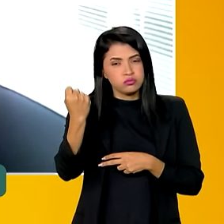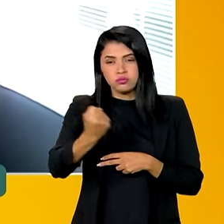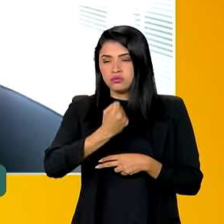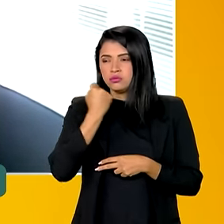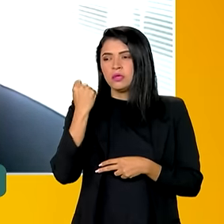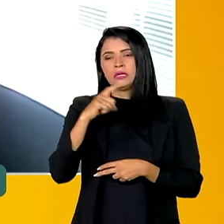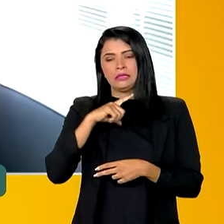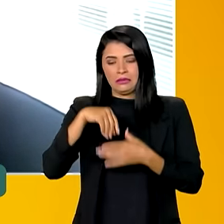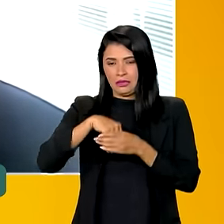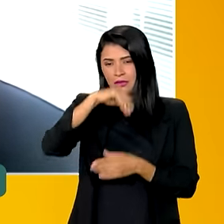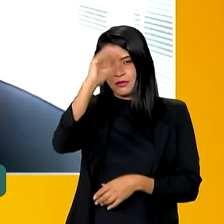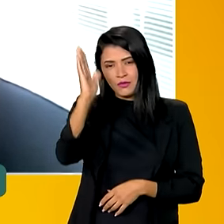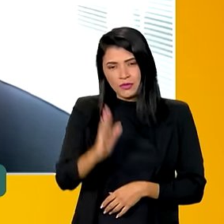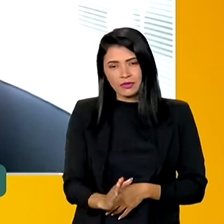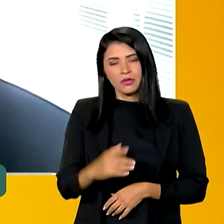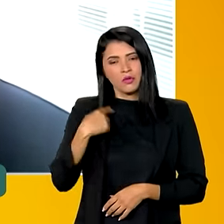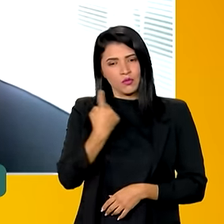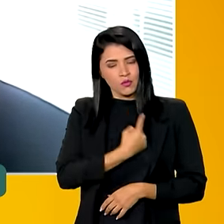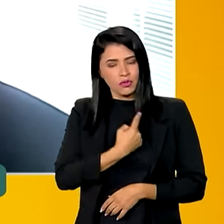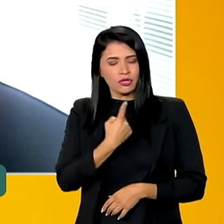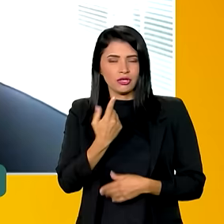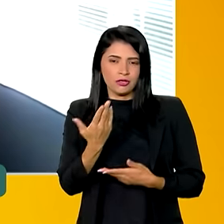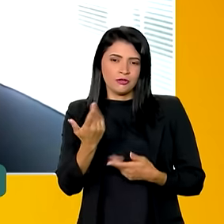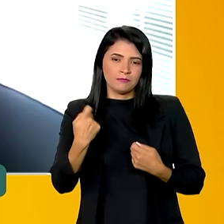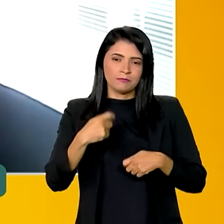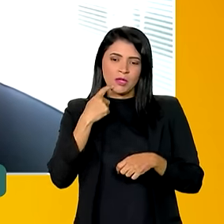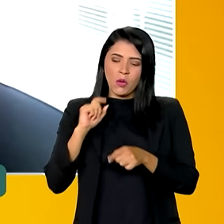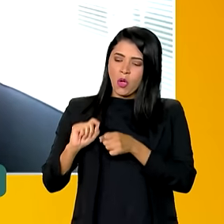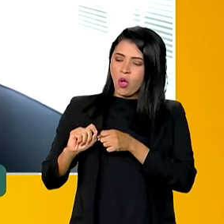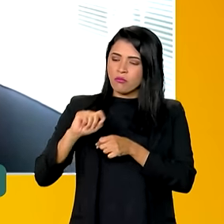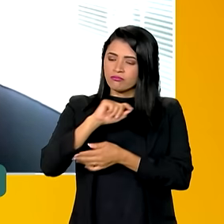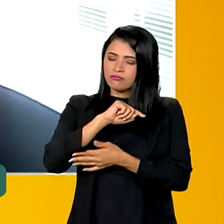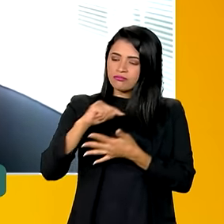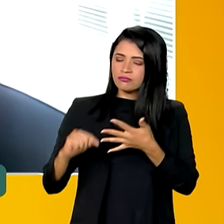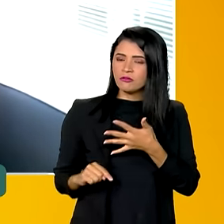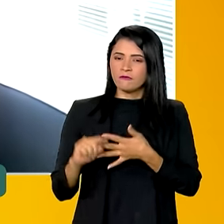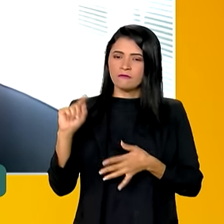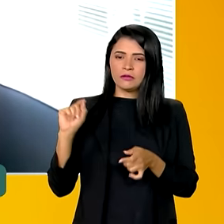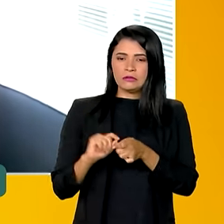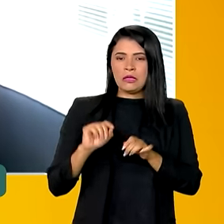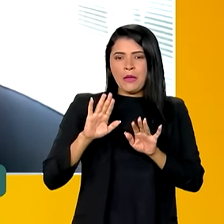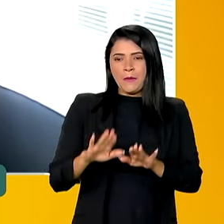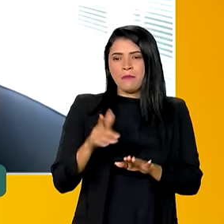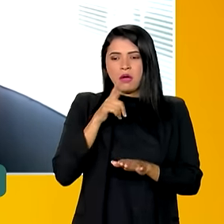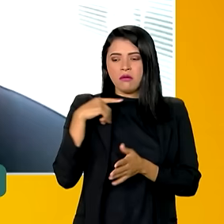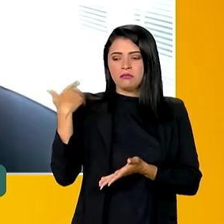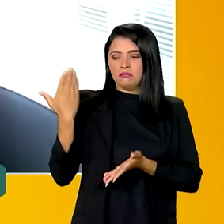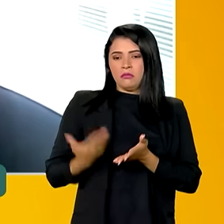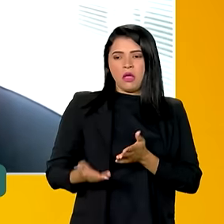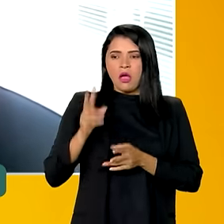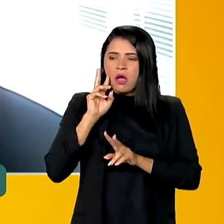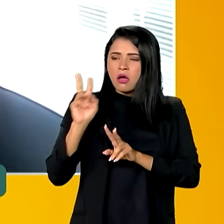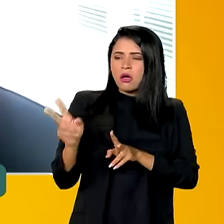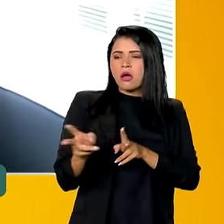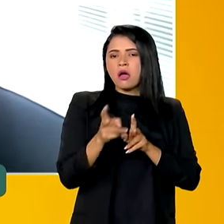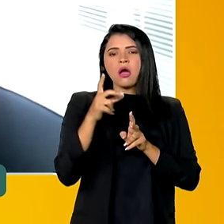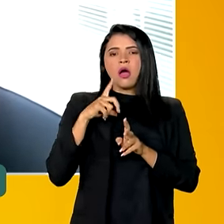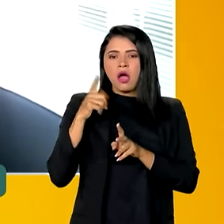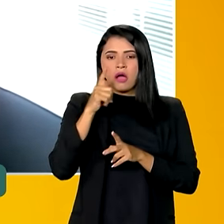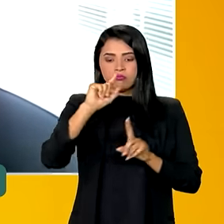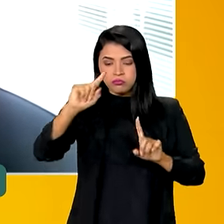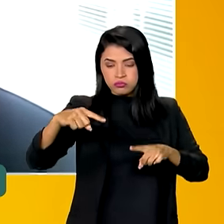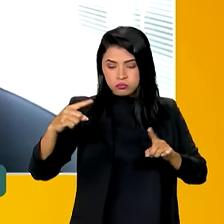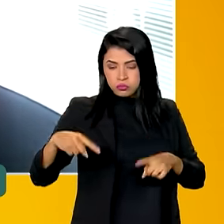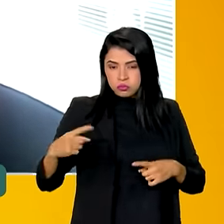envolve o nosso país. Nós estamos fazendo muitas coisas, mas não perdemos de vista os nossos grandes